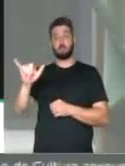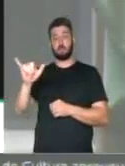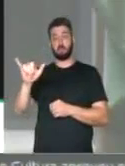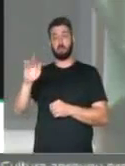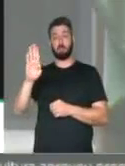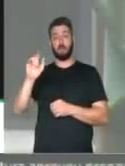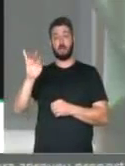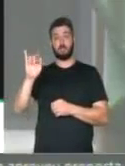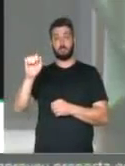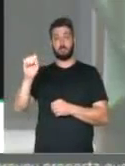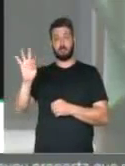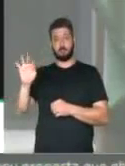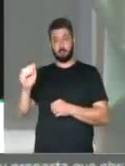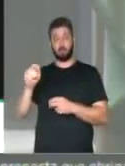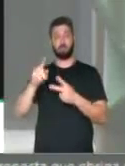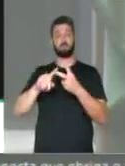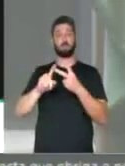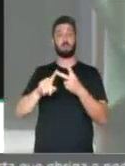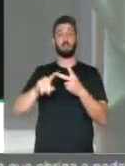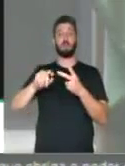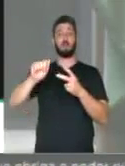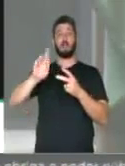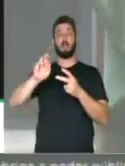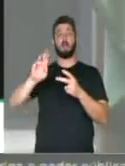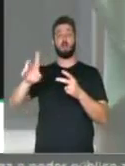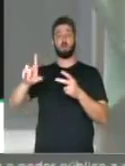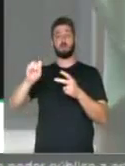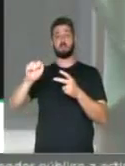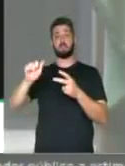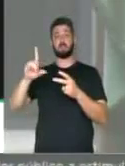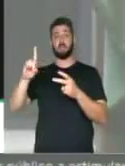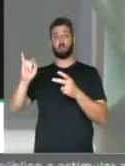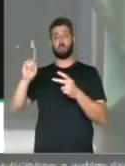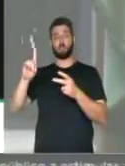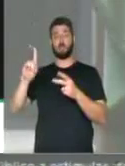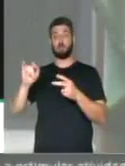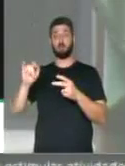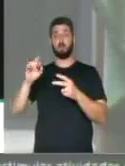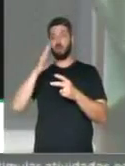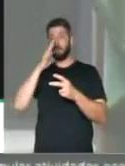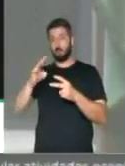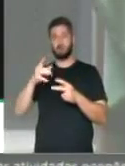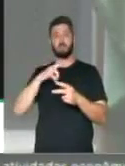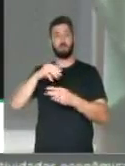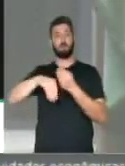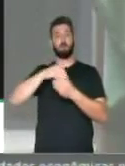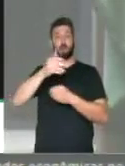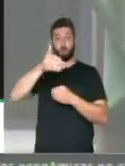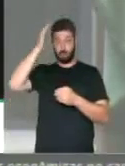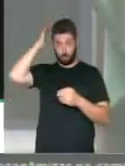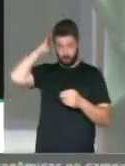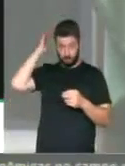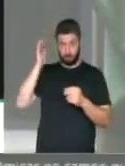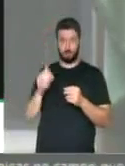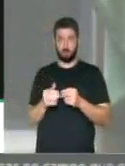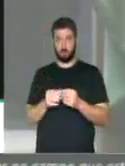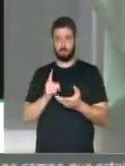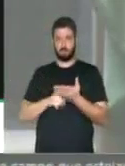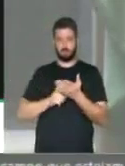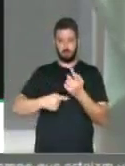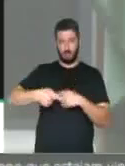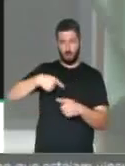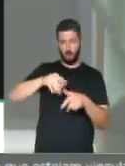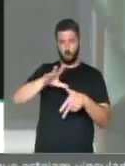Raul Saldes. As denúncias feitas envolvendo o Presidente da República nesse